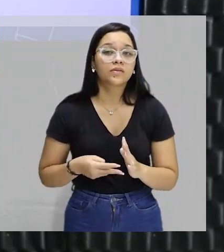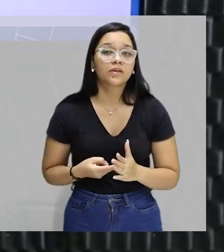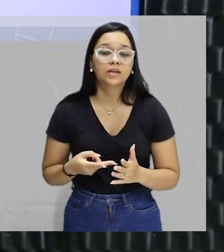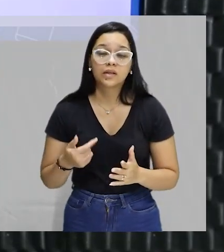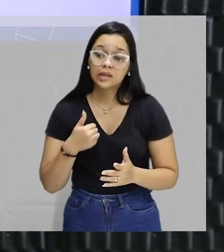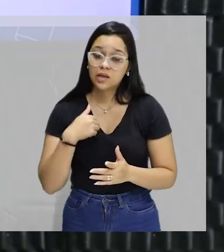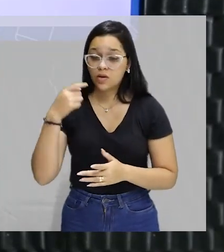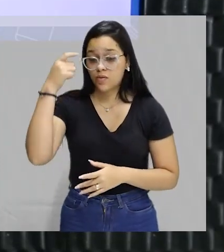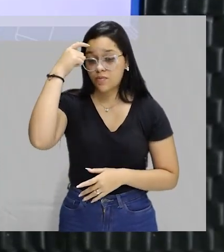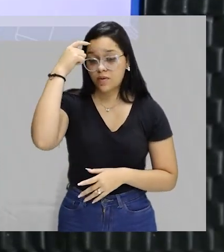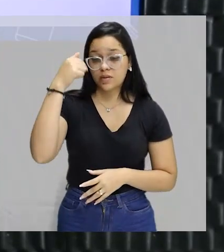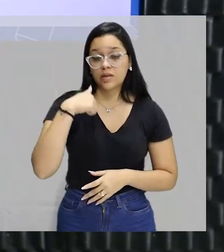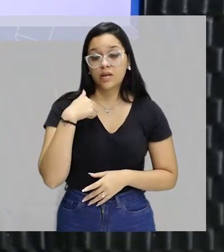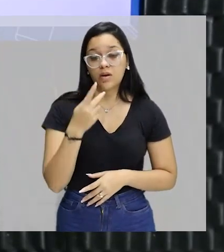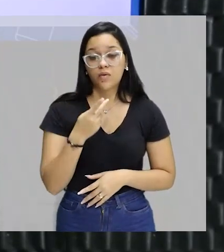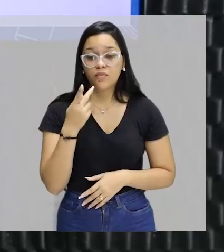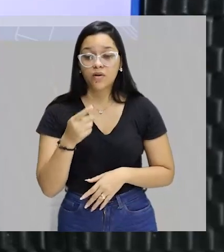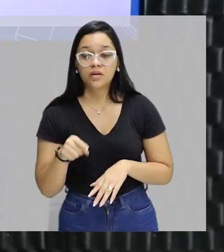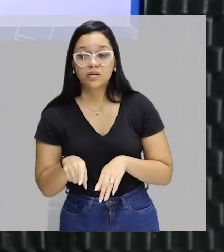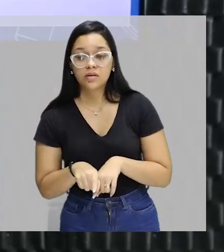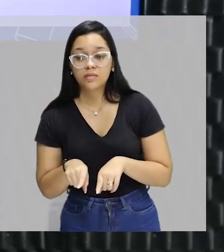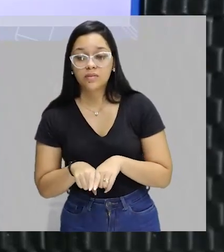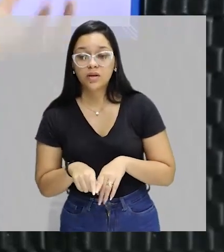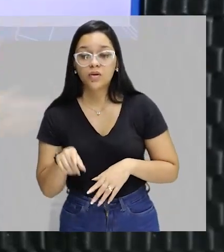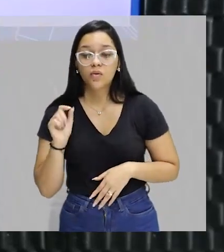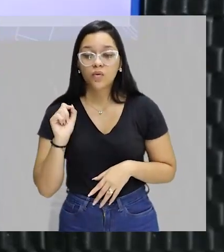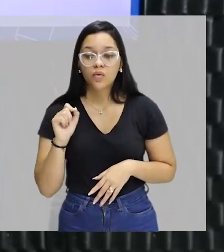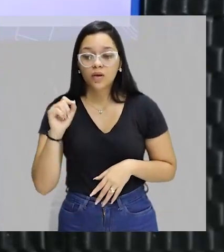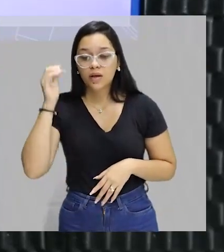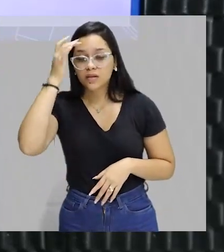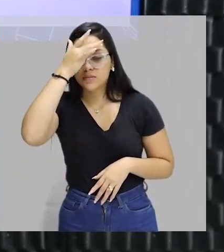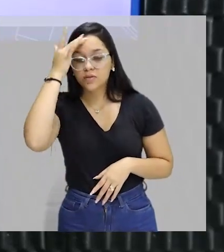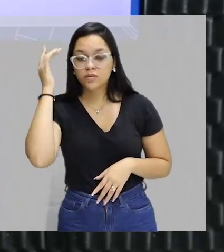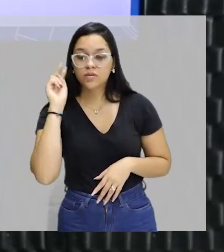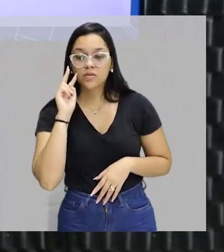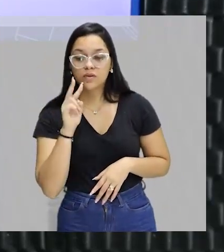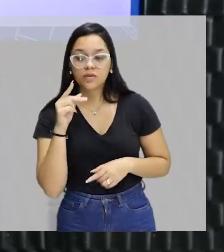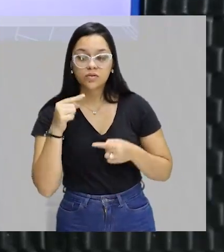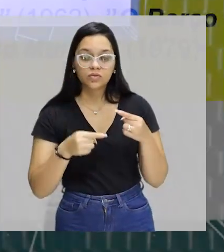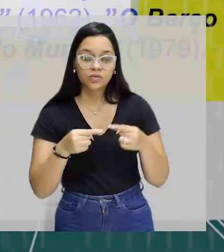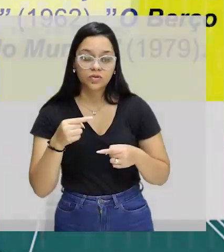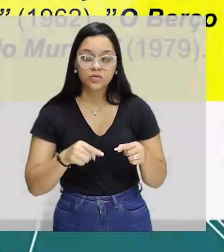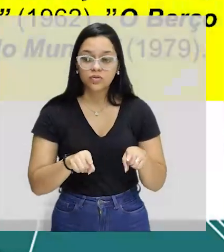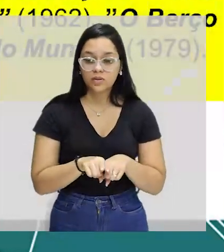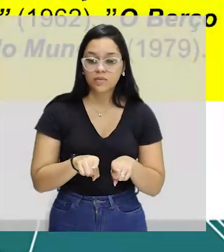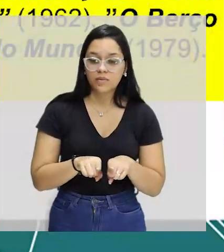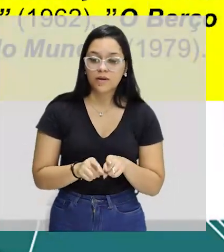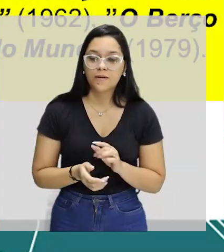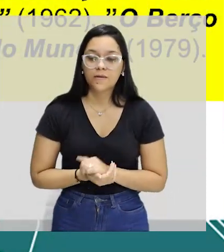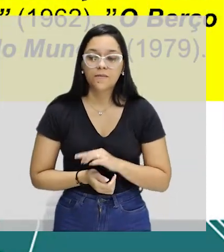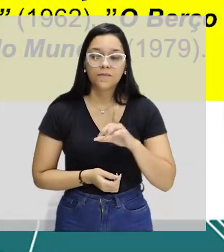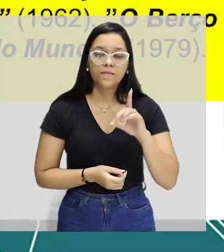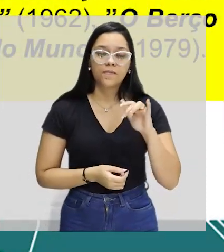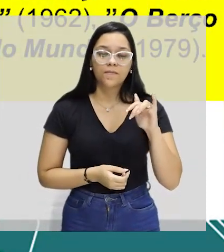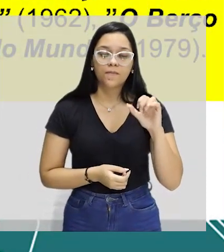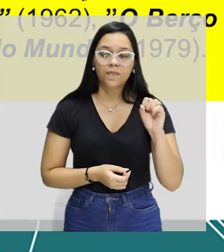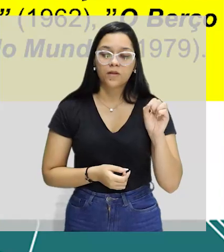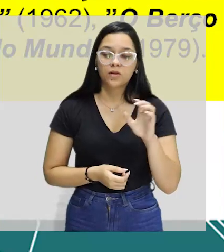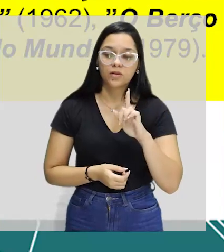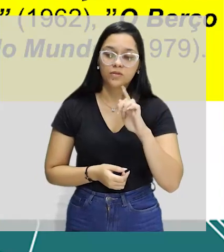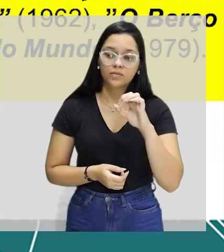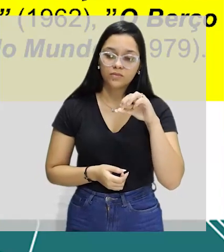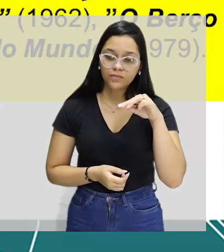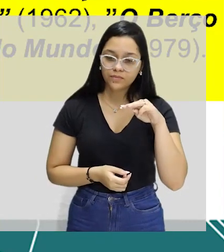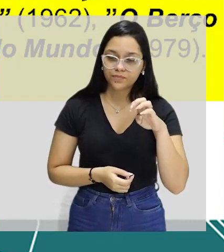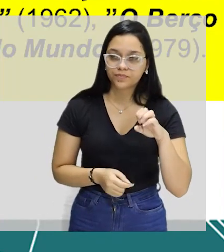o que eu penso, o que eu falo, e sobre o que as pessoas que estão ao meu redor estão discutindo também. Dias Gomes é um dos